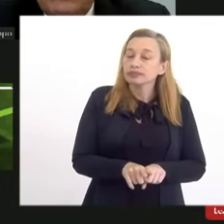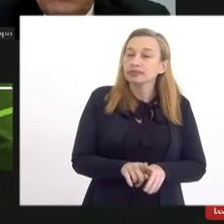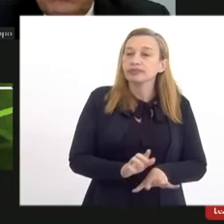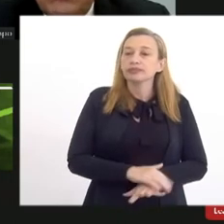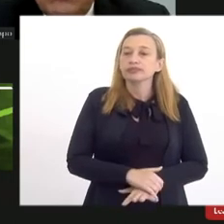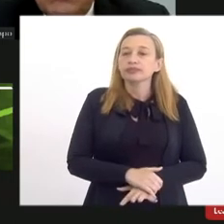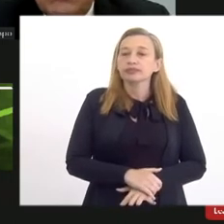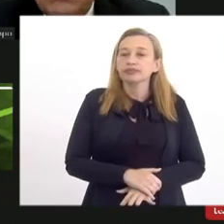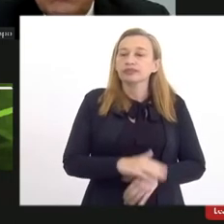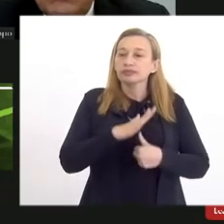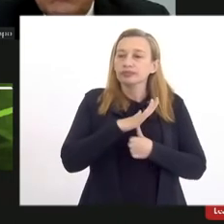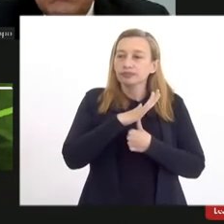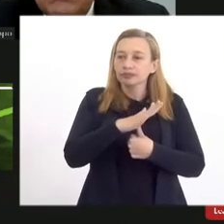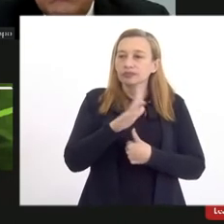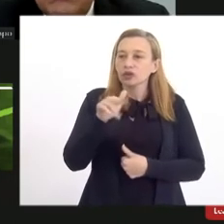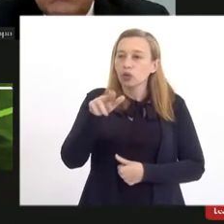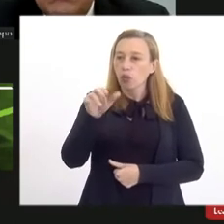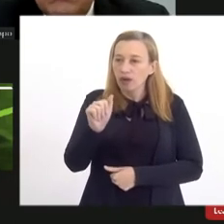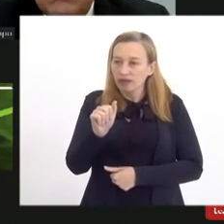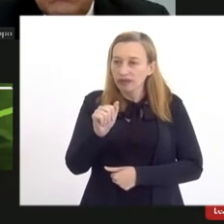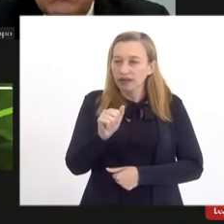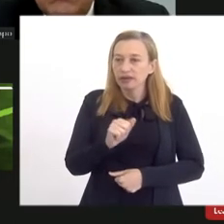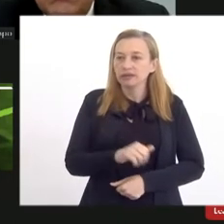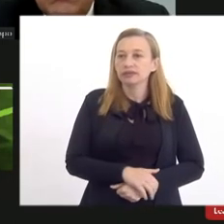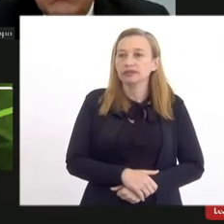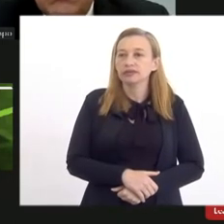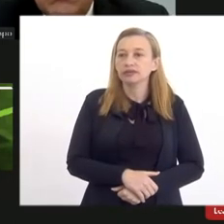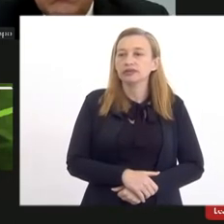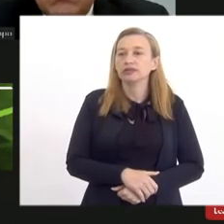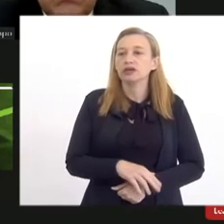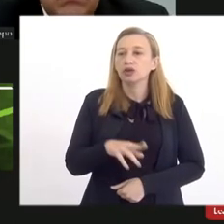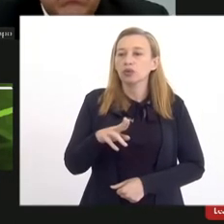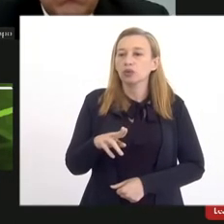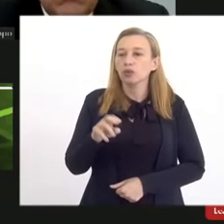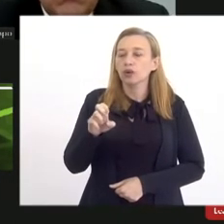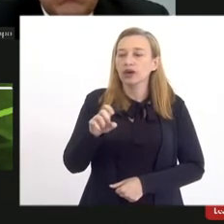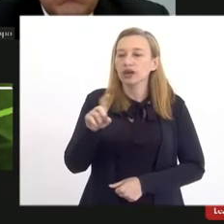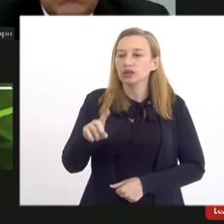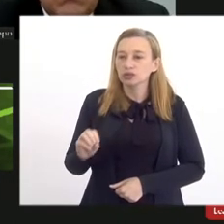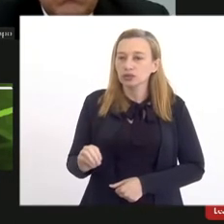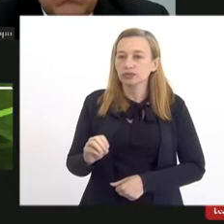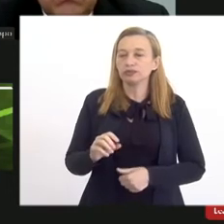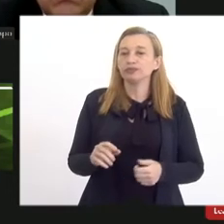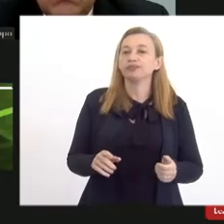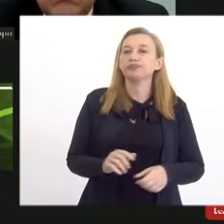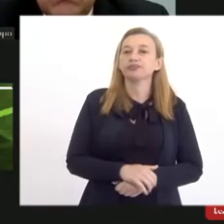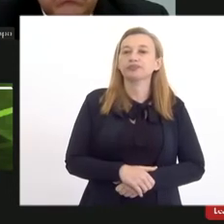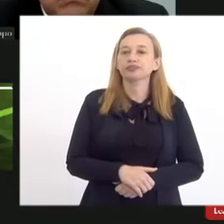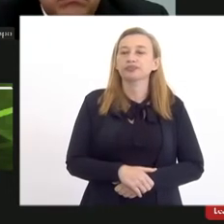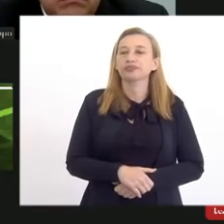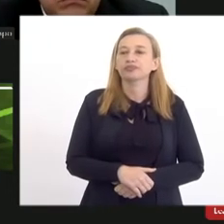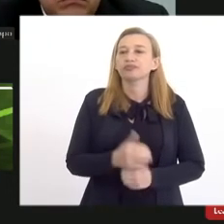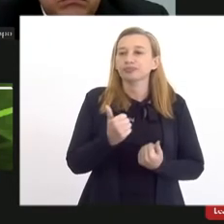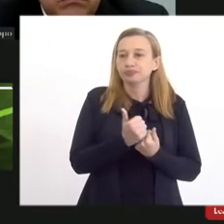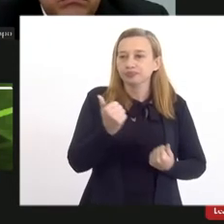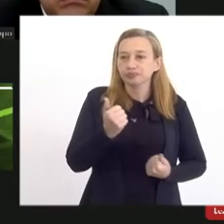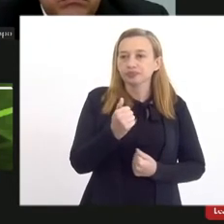magnífica reitora Luanda Moraes da UESO o magnífico vice-reitor